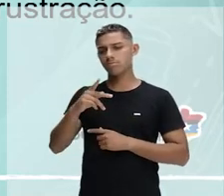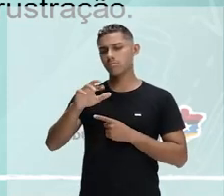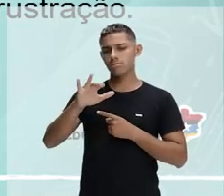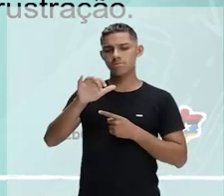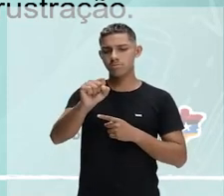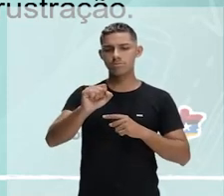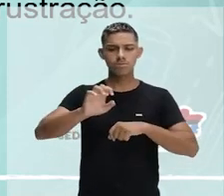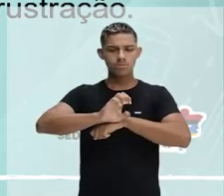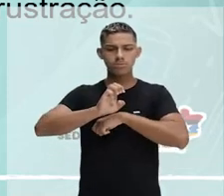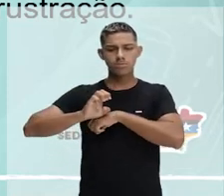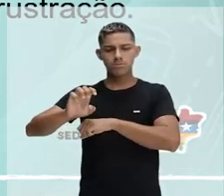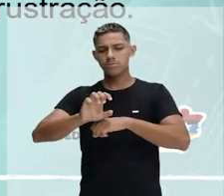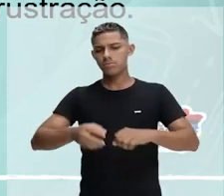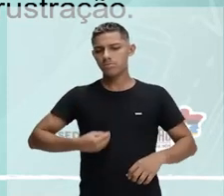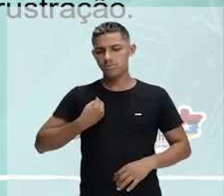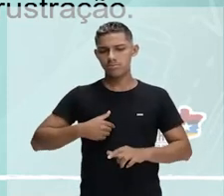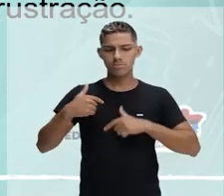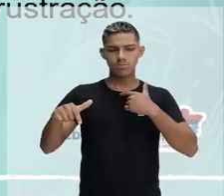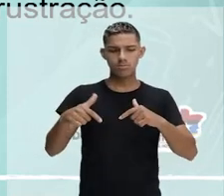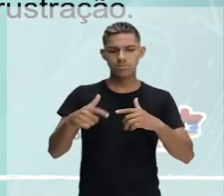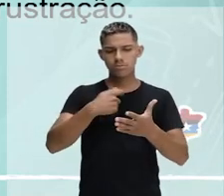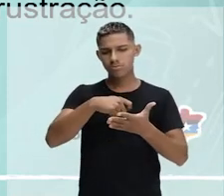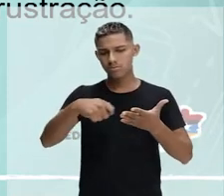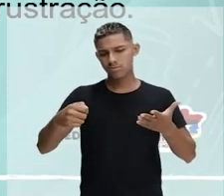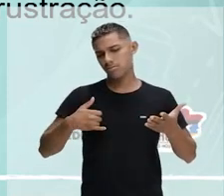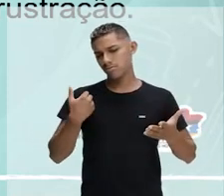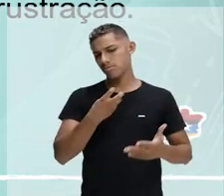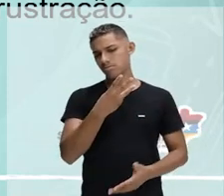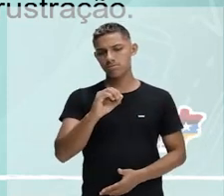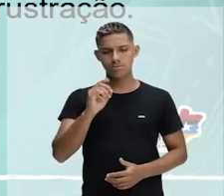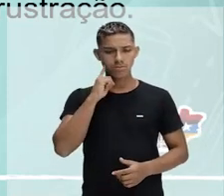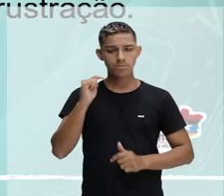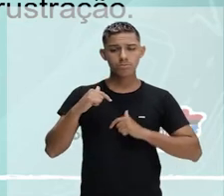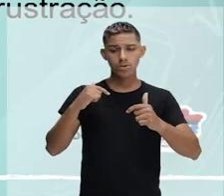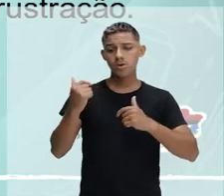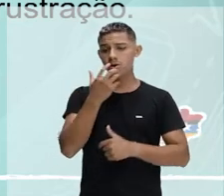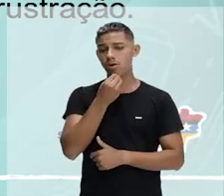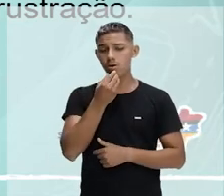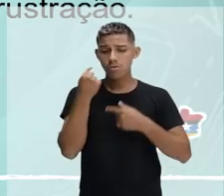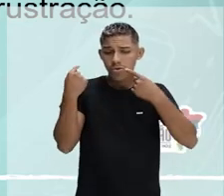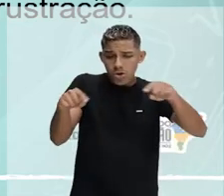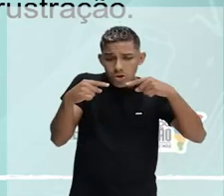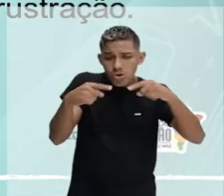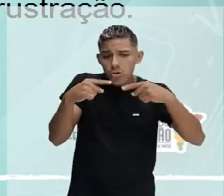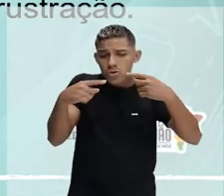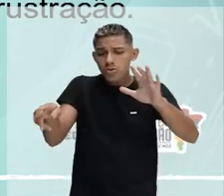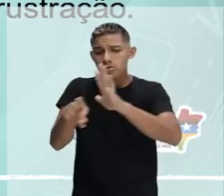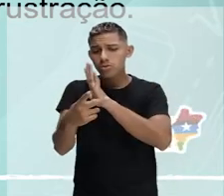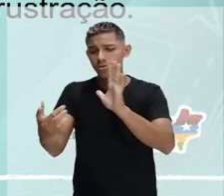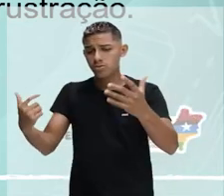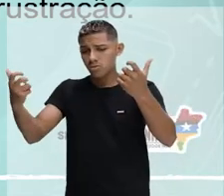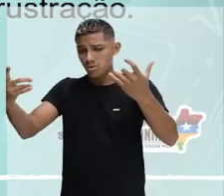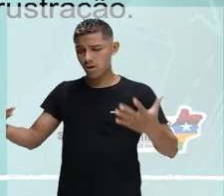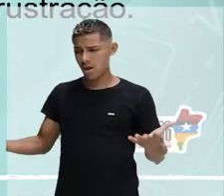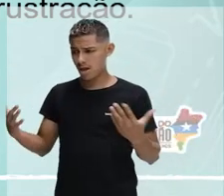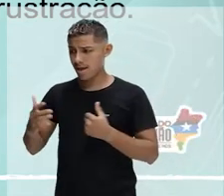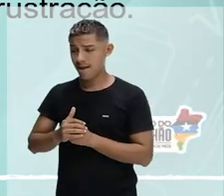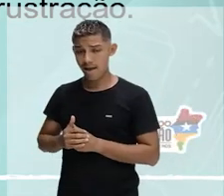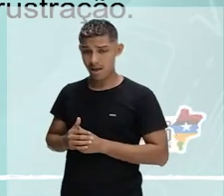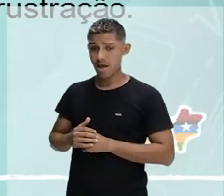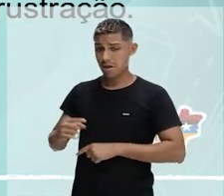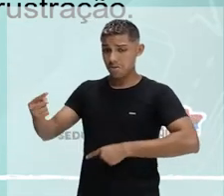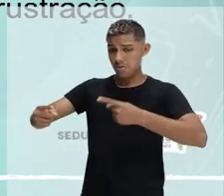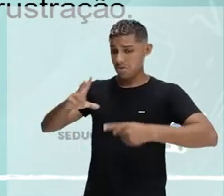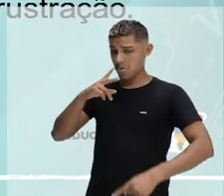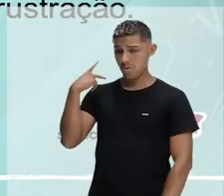Até então, trabalhou em diversas funções. Leandro foi um homem crítico, denunciando abusos de poder, abordando